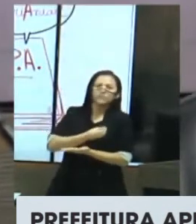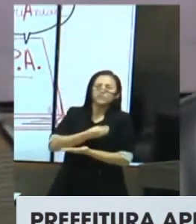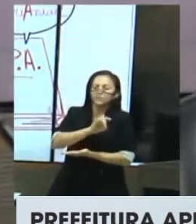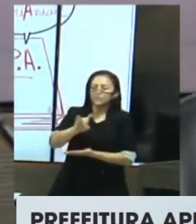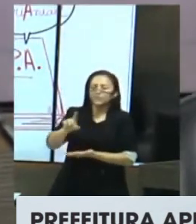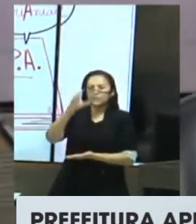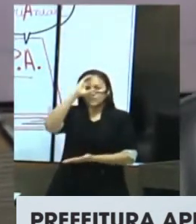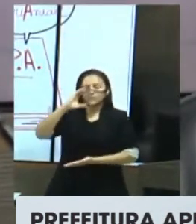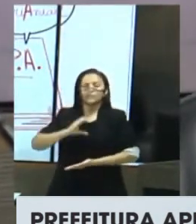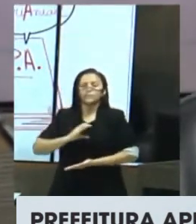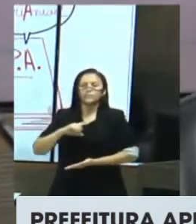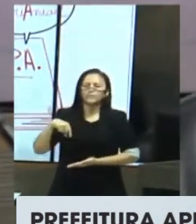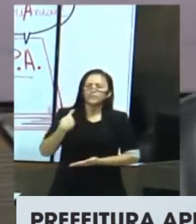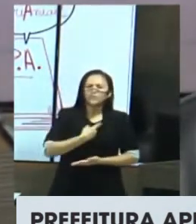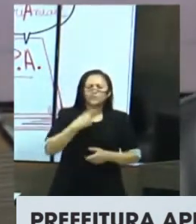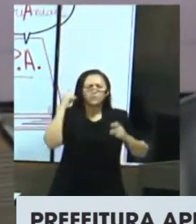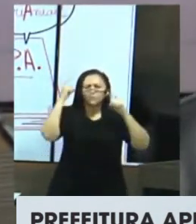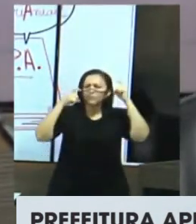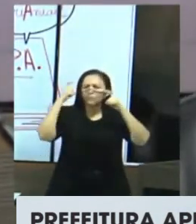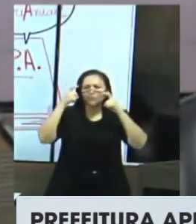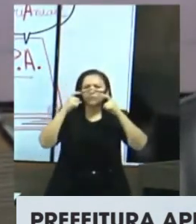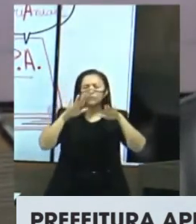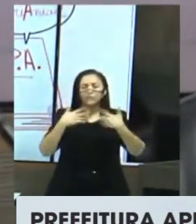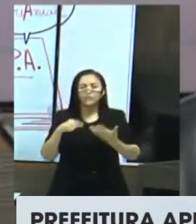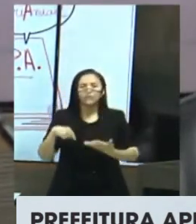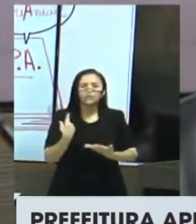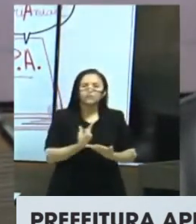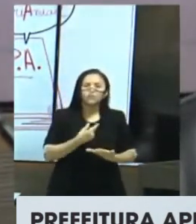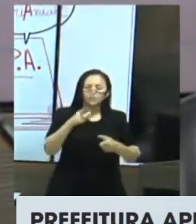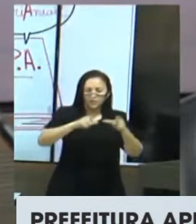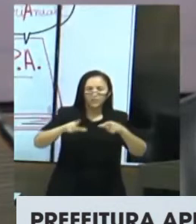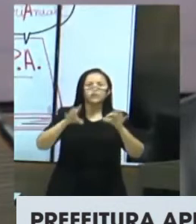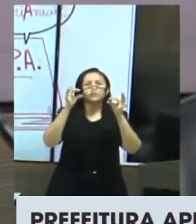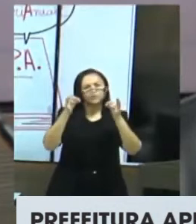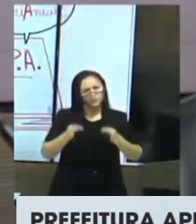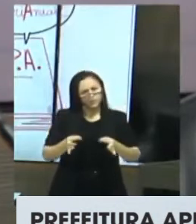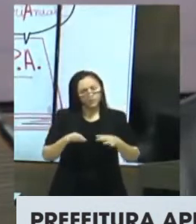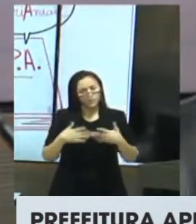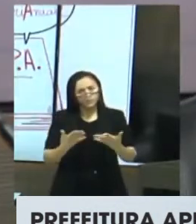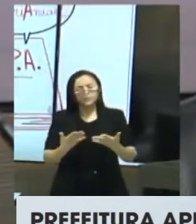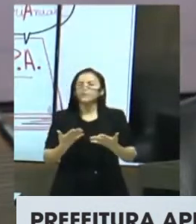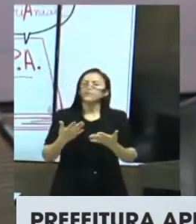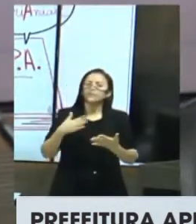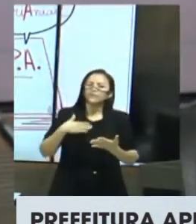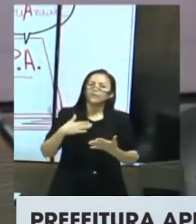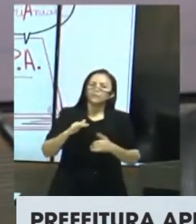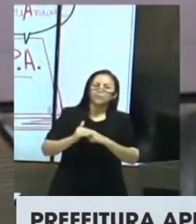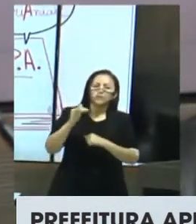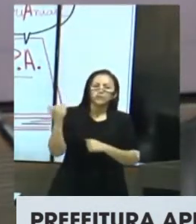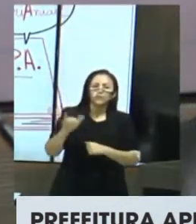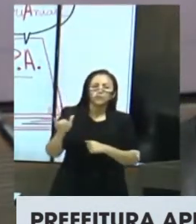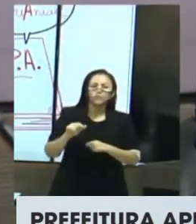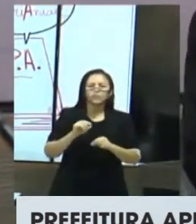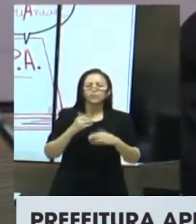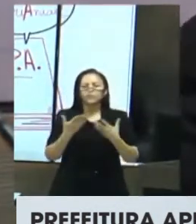toda a população opinar para nos trazer ideias e proporções de onde deveríamos inserir os